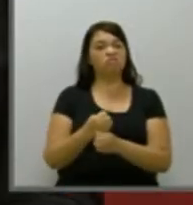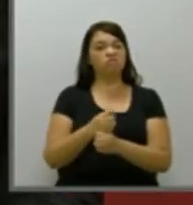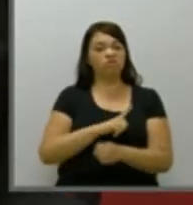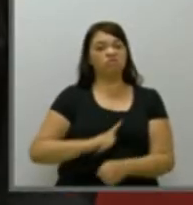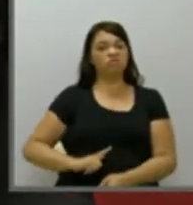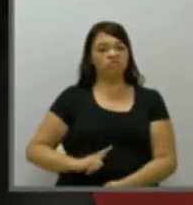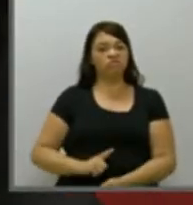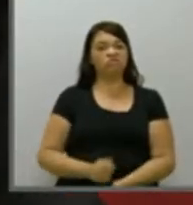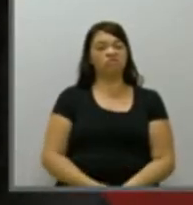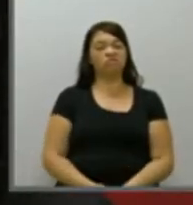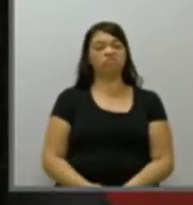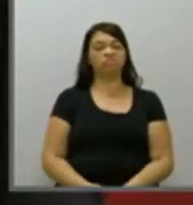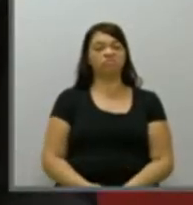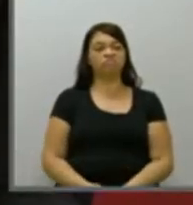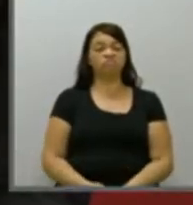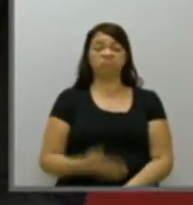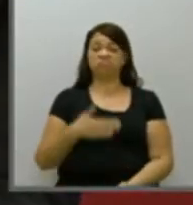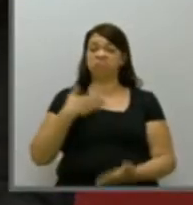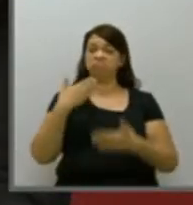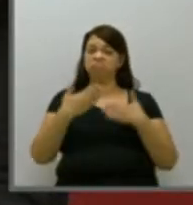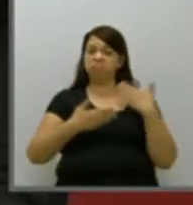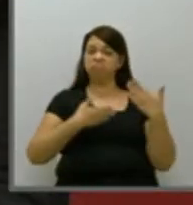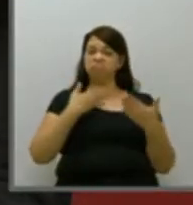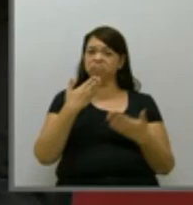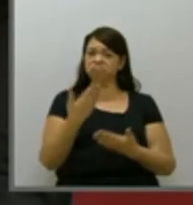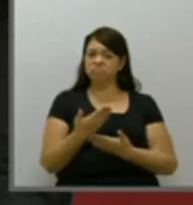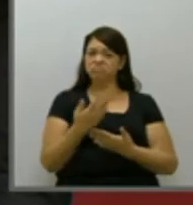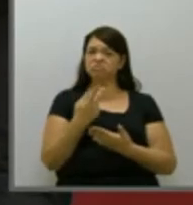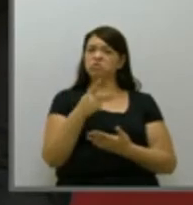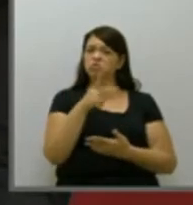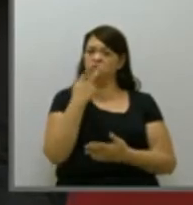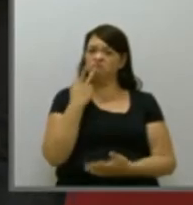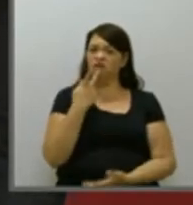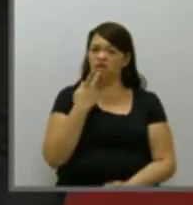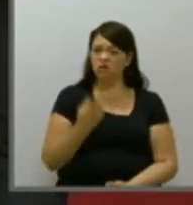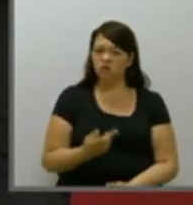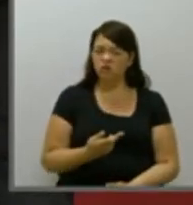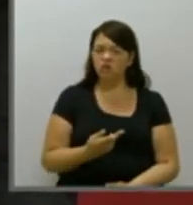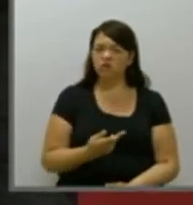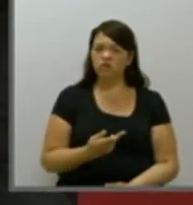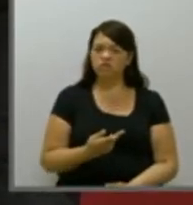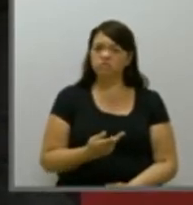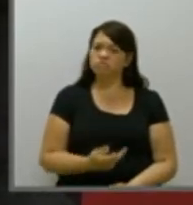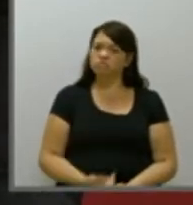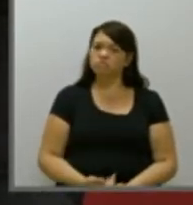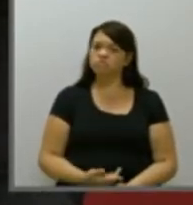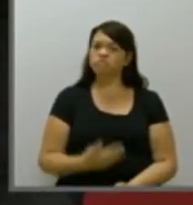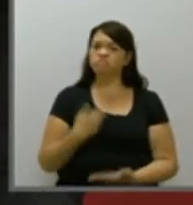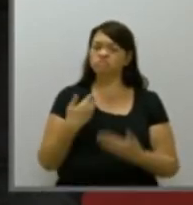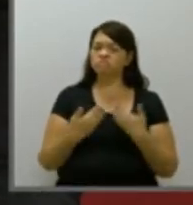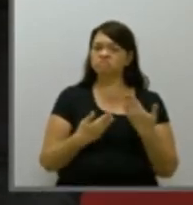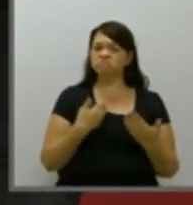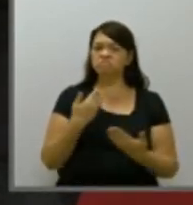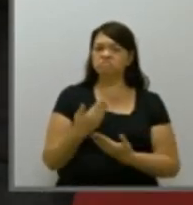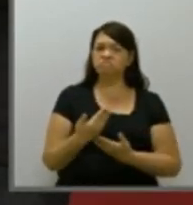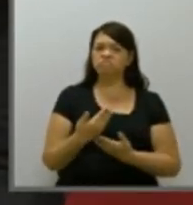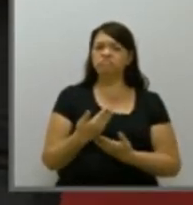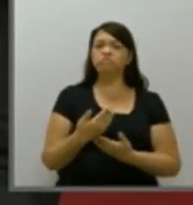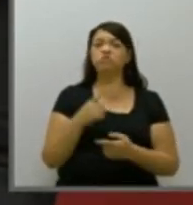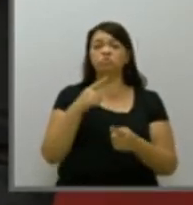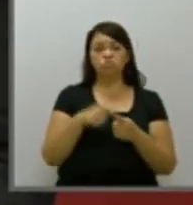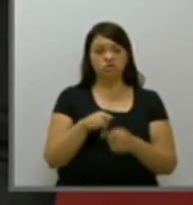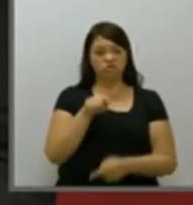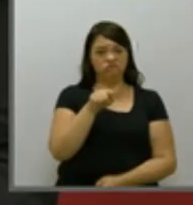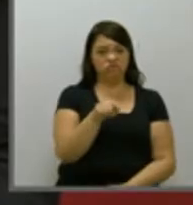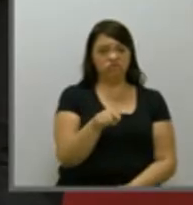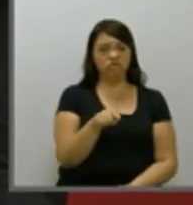Bem, muito me surpreende a sua manifestação, porque o senhor foi um